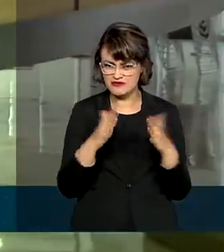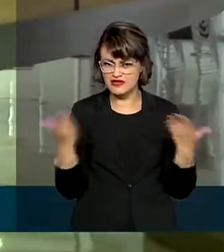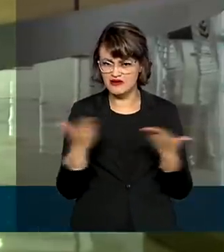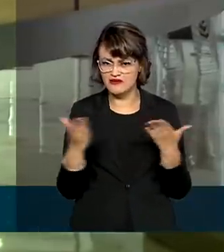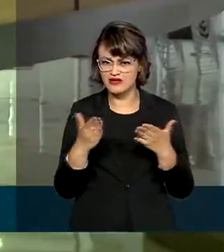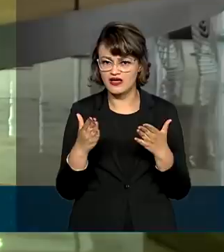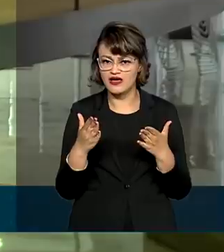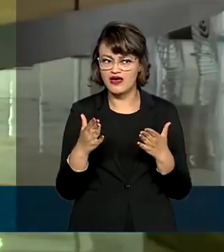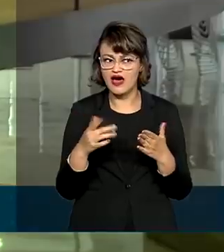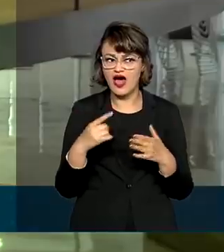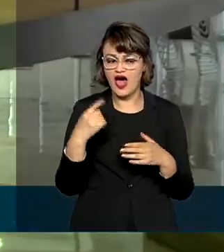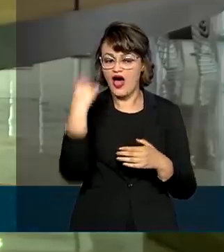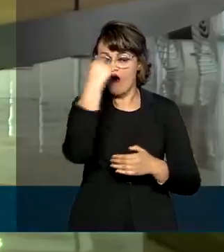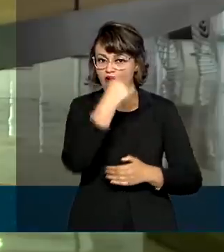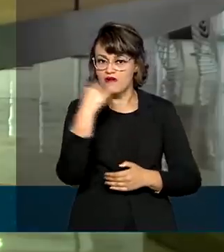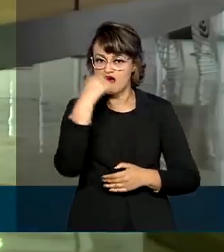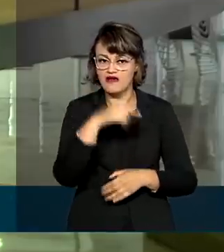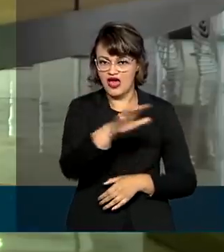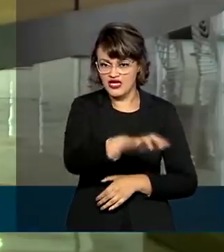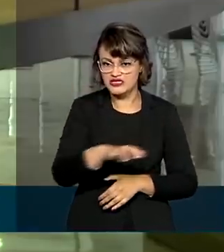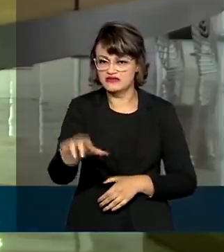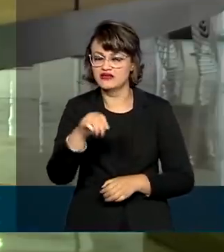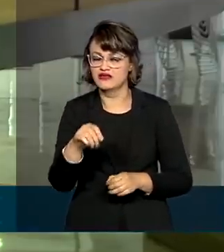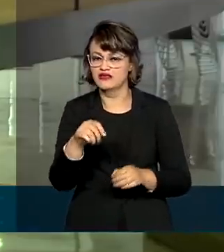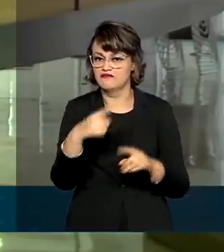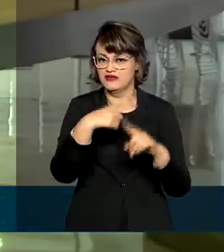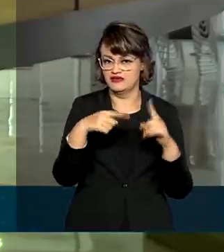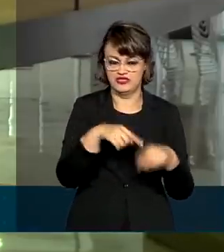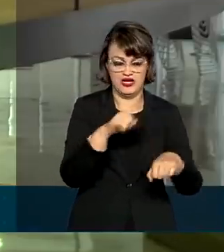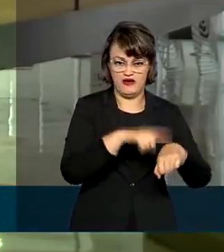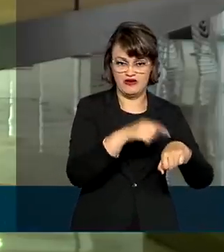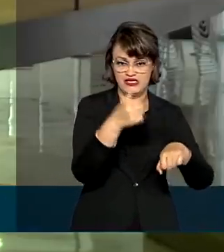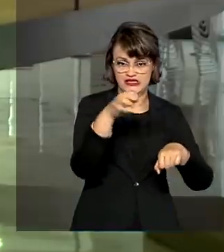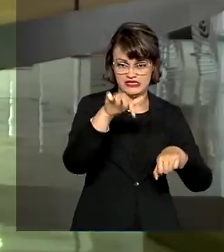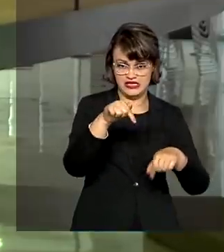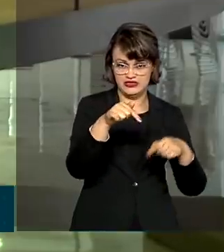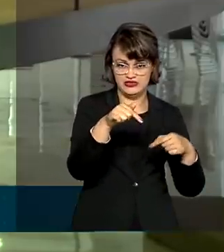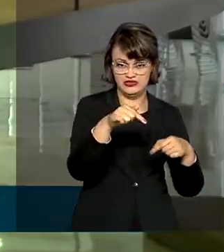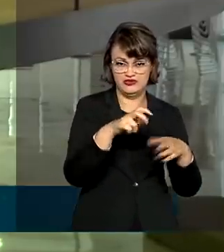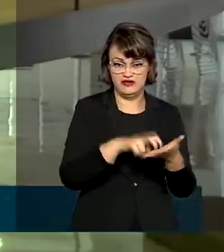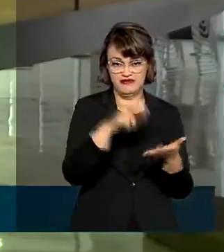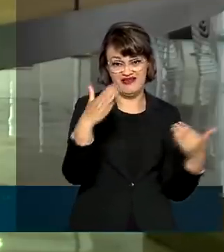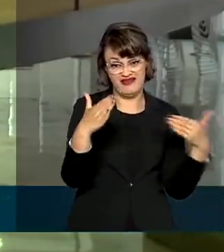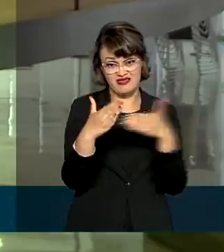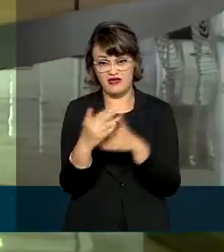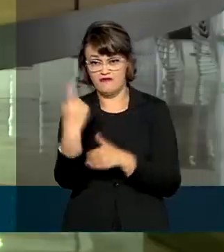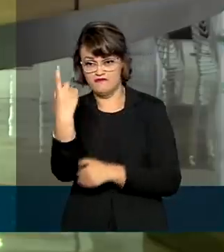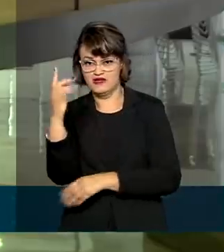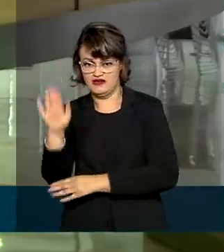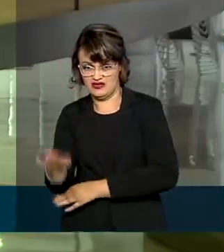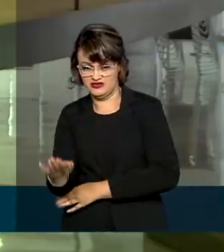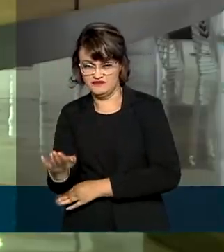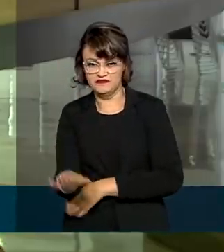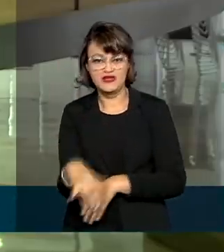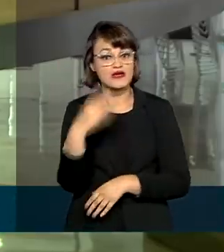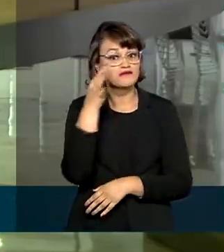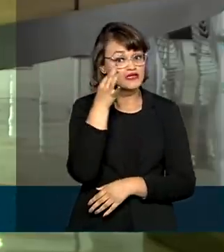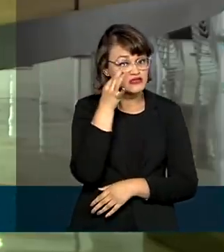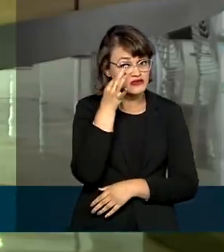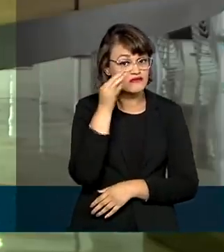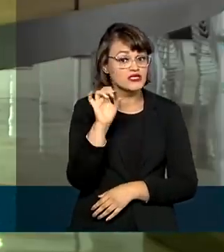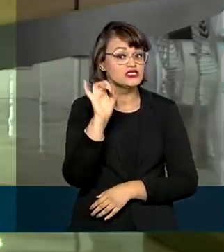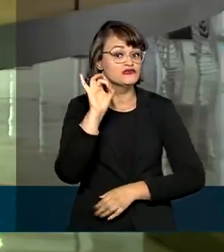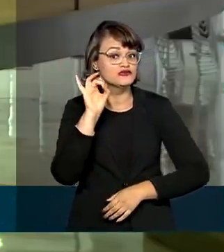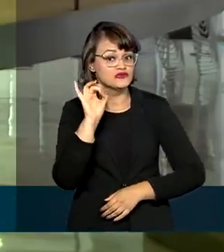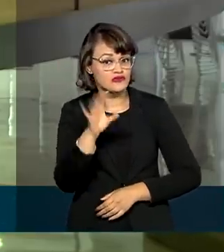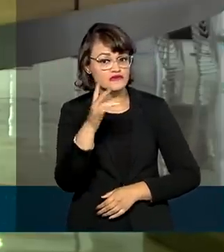tempo de funcionamento das agências será parcial, das 7 da manhã a 1 da tarde. O atendimento presencial estará disponível